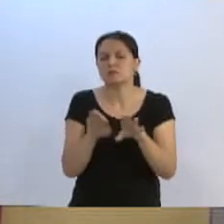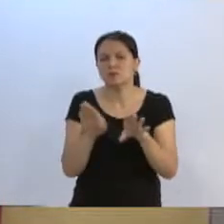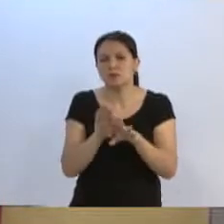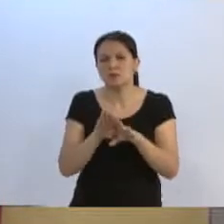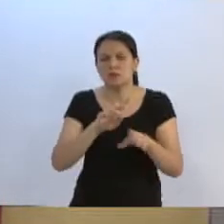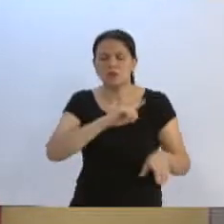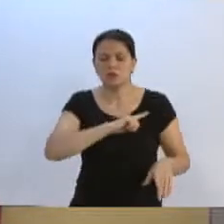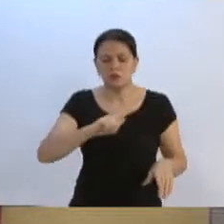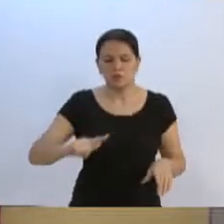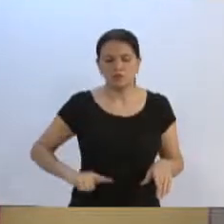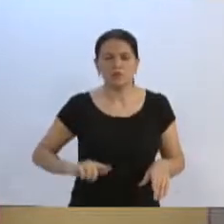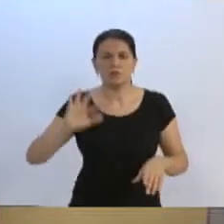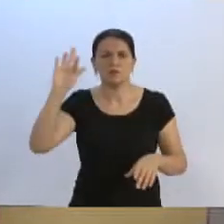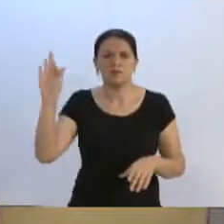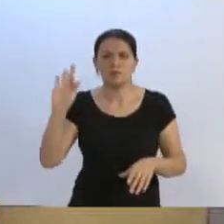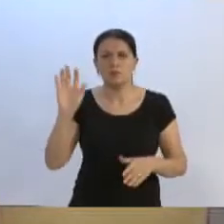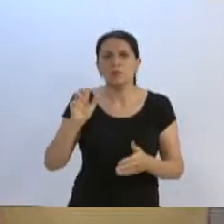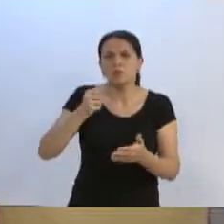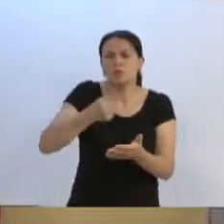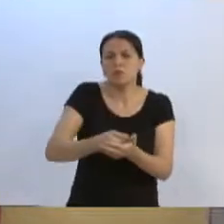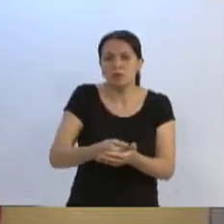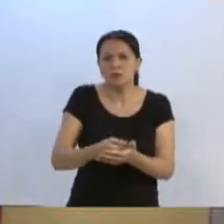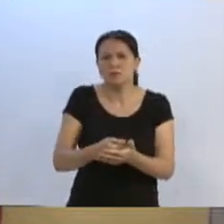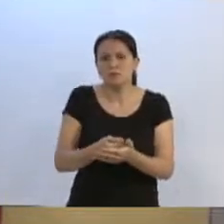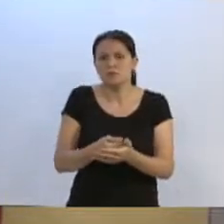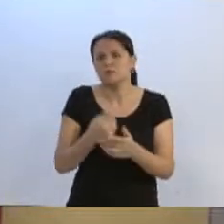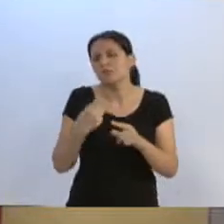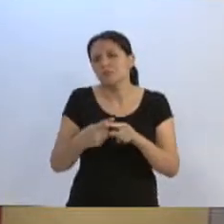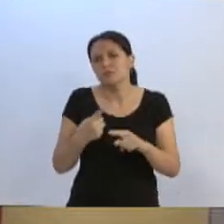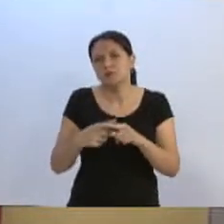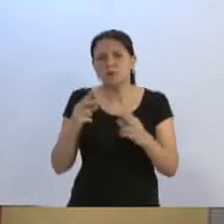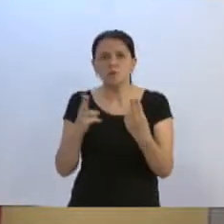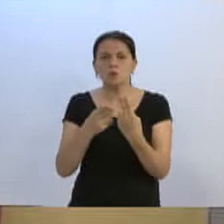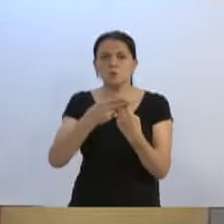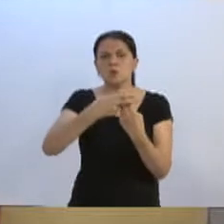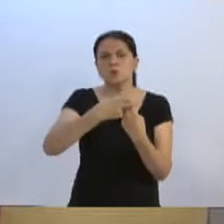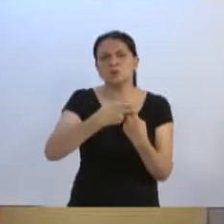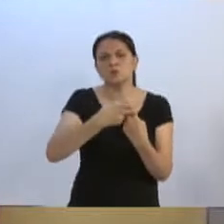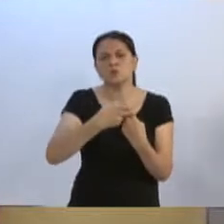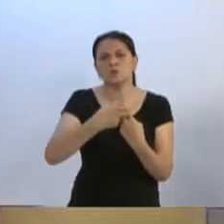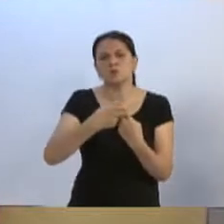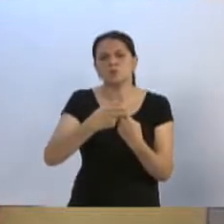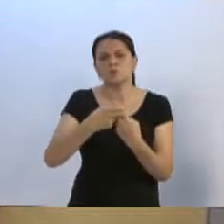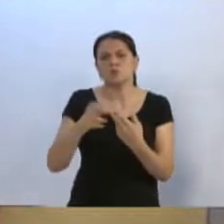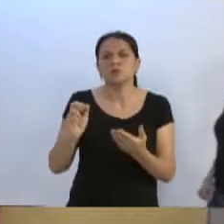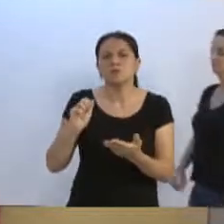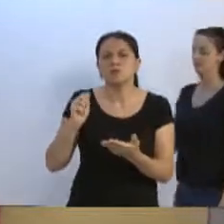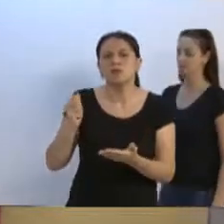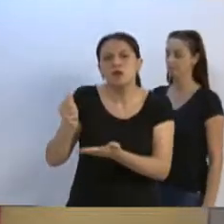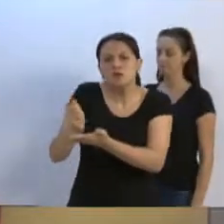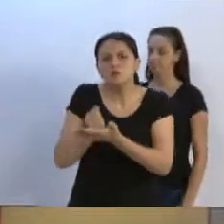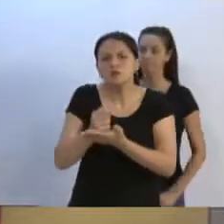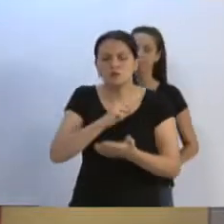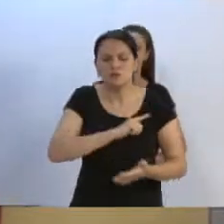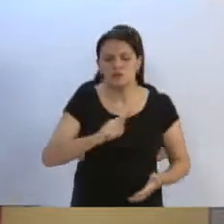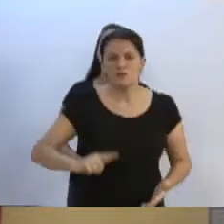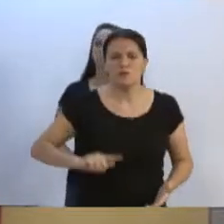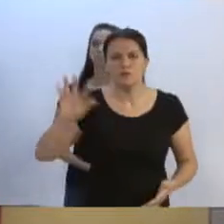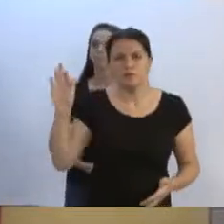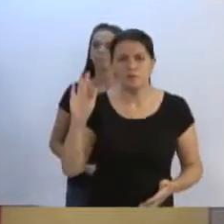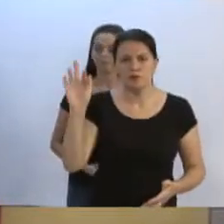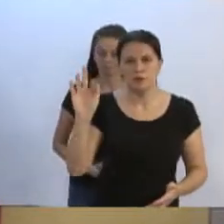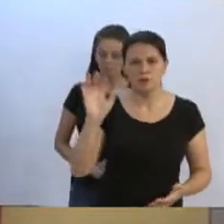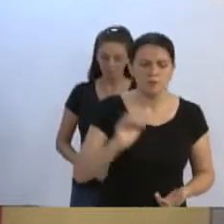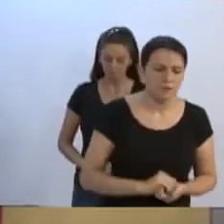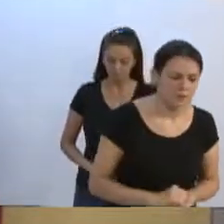embora o governo federal tenha, porque o SUS é custeado pelo governo federal, custeado também pelo